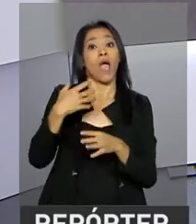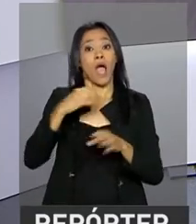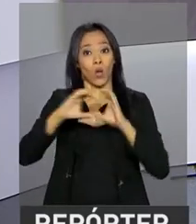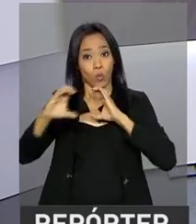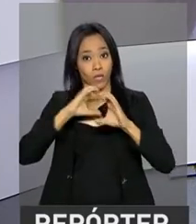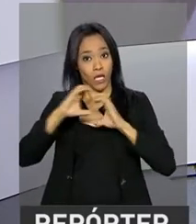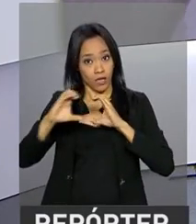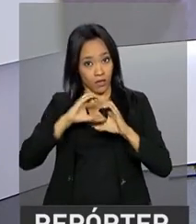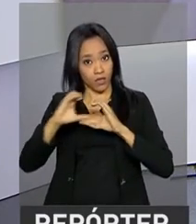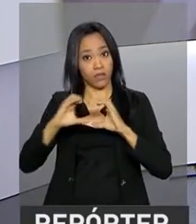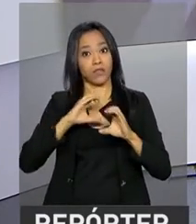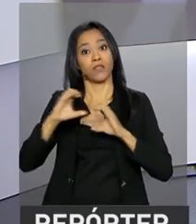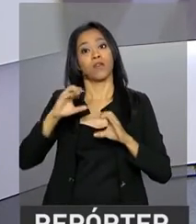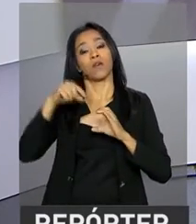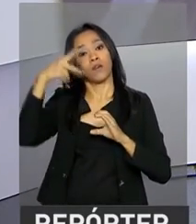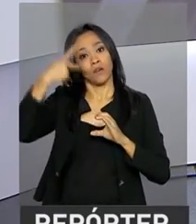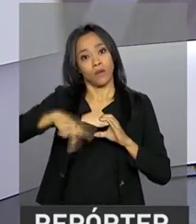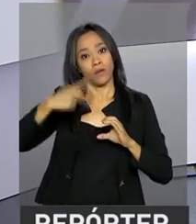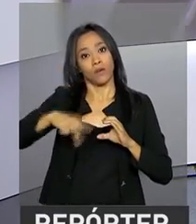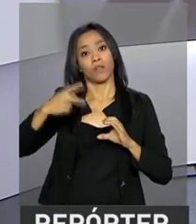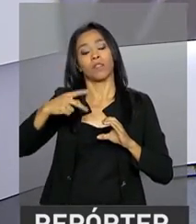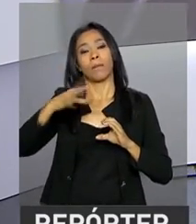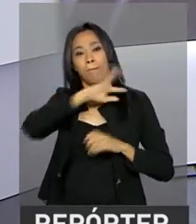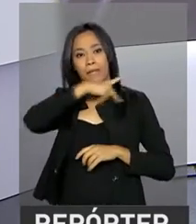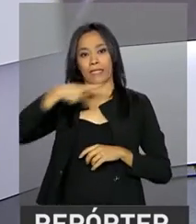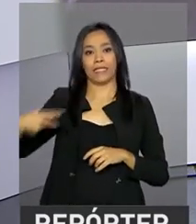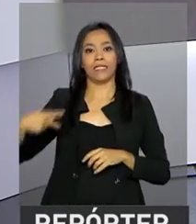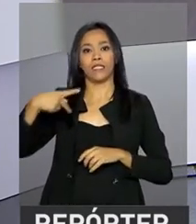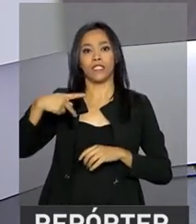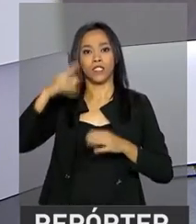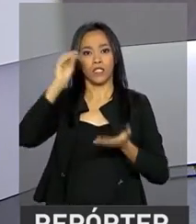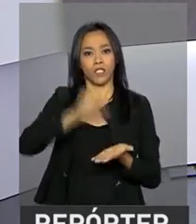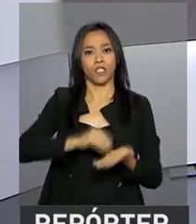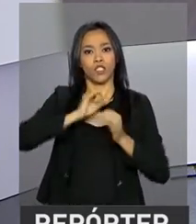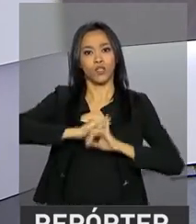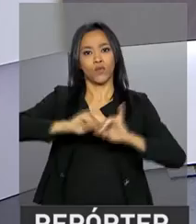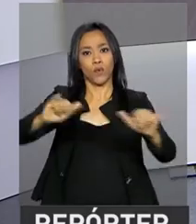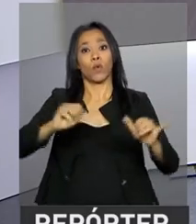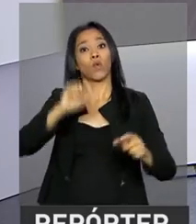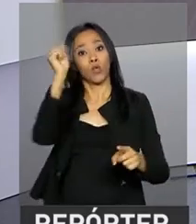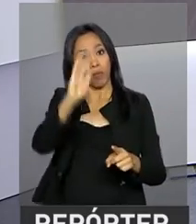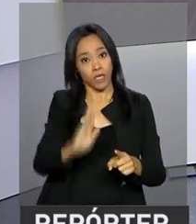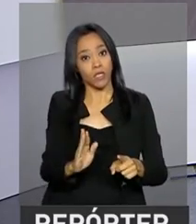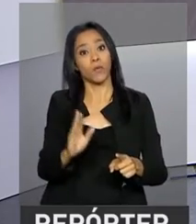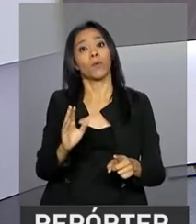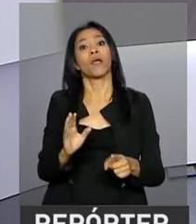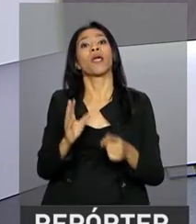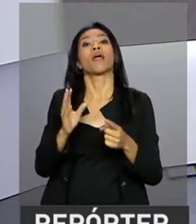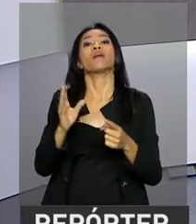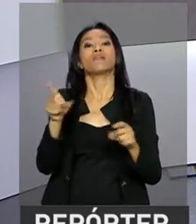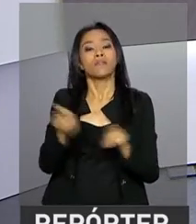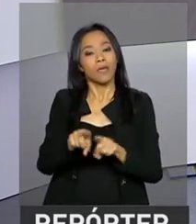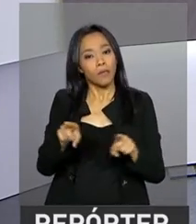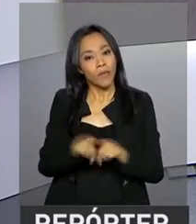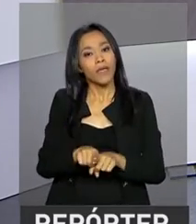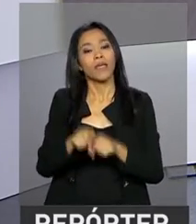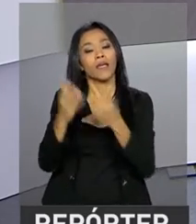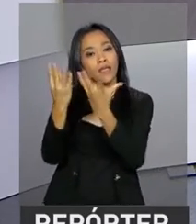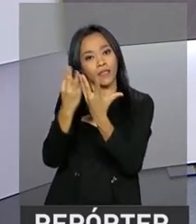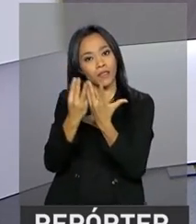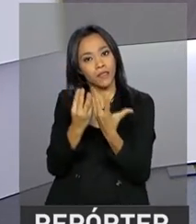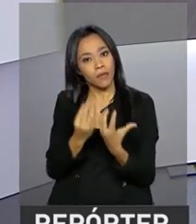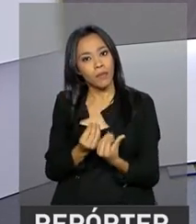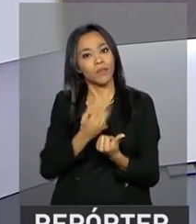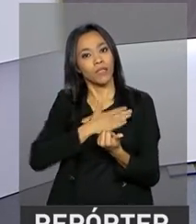Presidência da República acaba de divulgar uma nota onde afirma que o Brasil recebeu com satisfação a